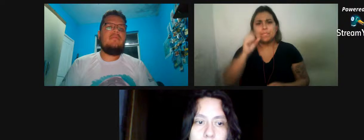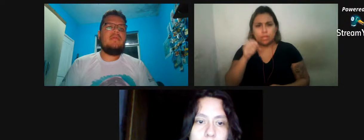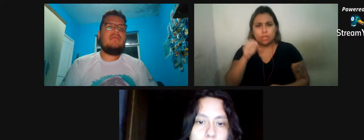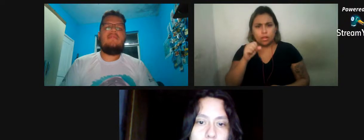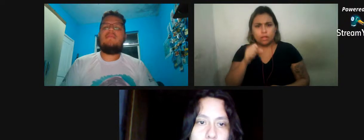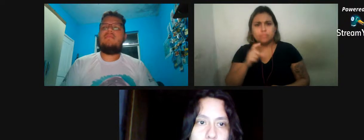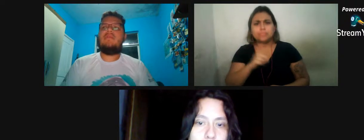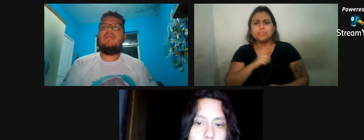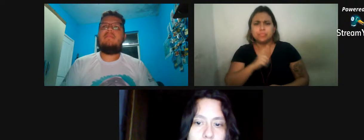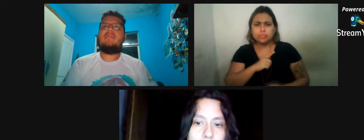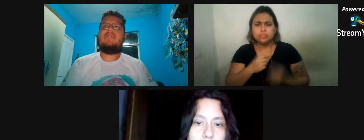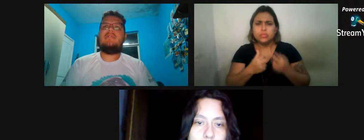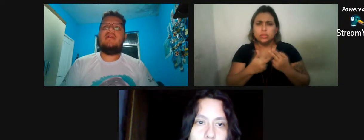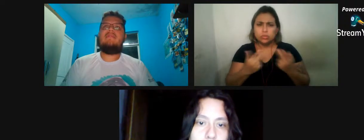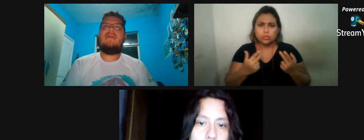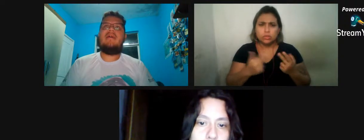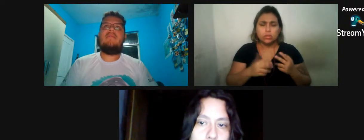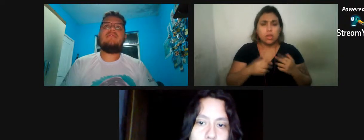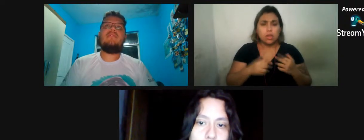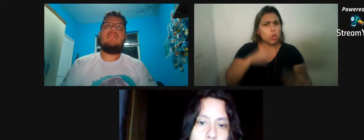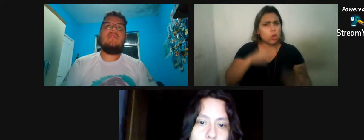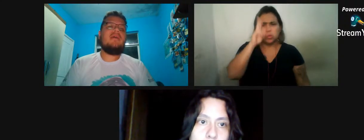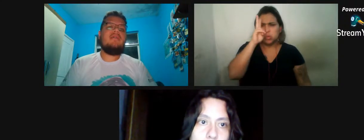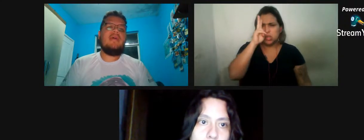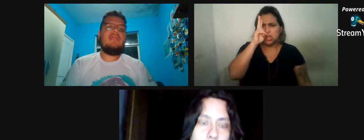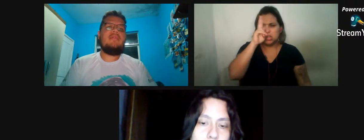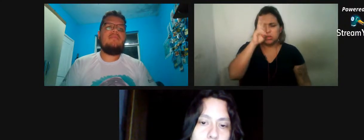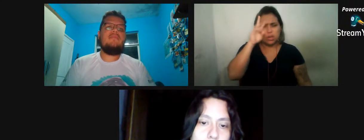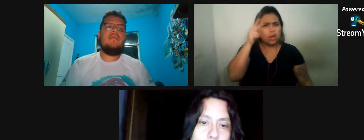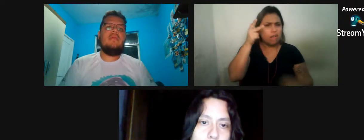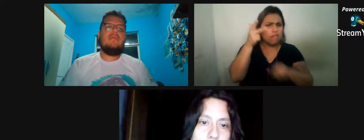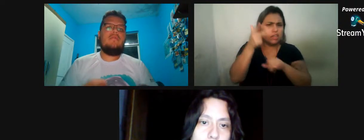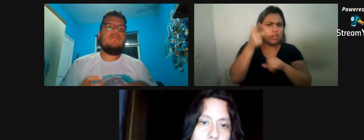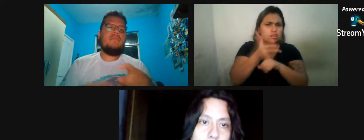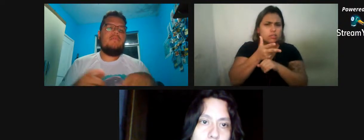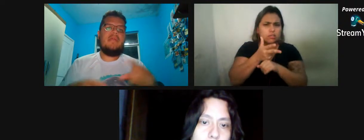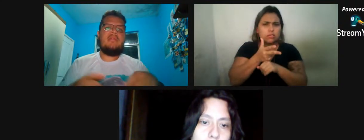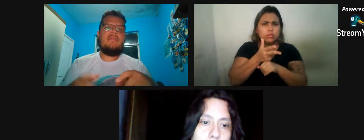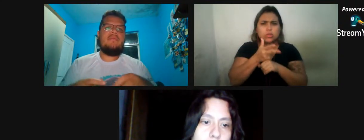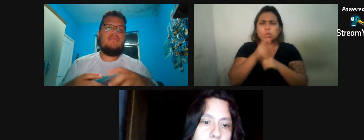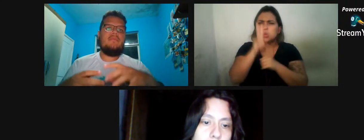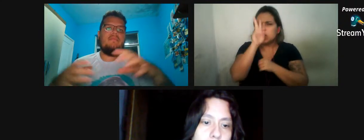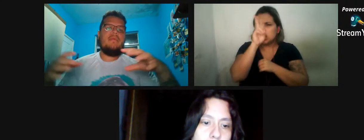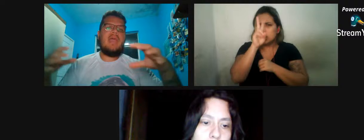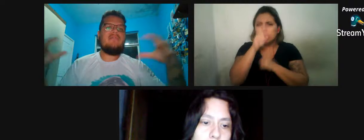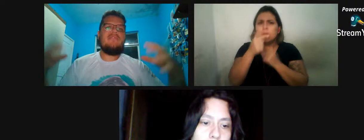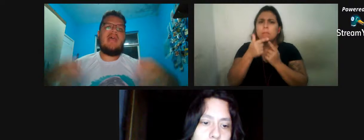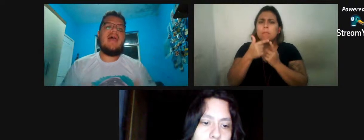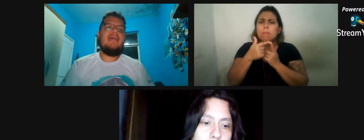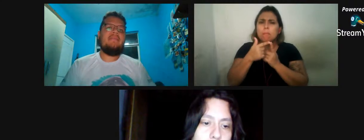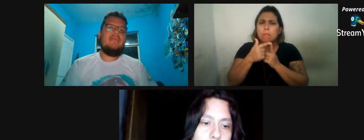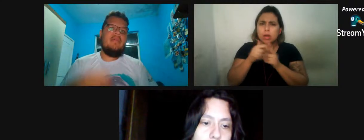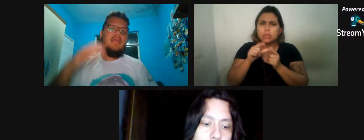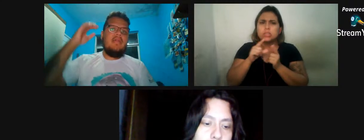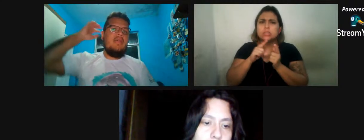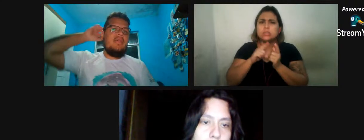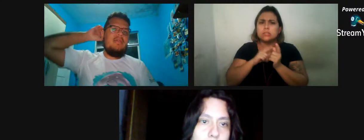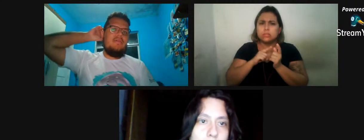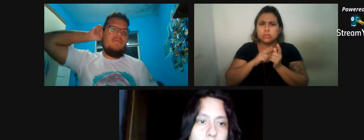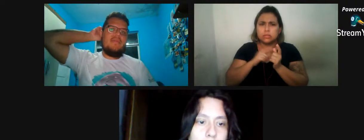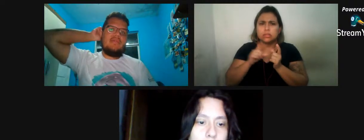agressivas, eu nunca tive, porque eu lembro, assim, de gravar, eu acho que eu tenho uma gravada que eu dei uns botes brigando por um resto de raia